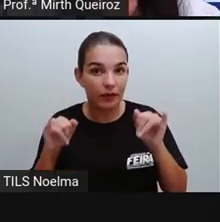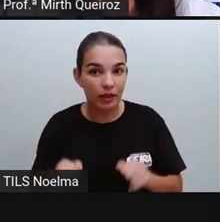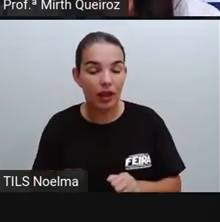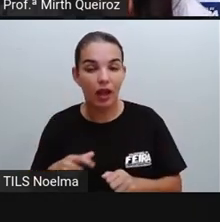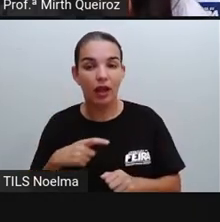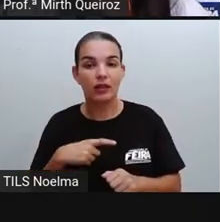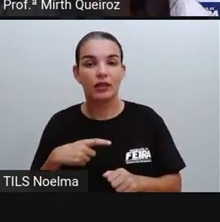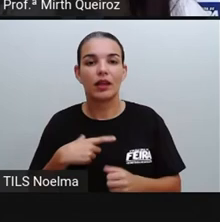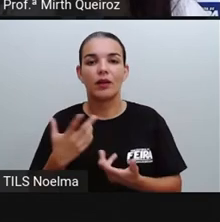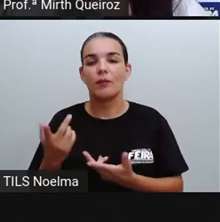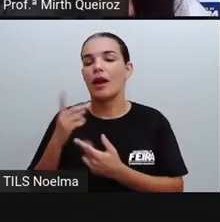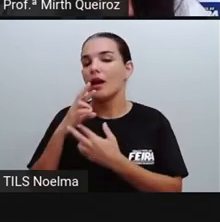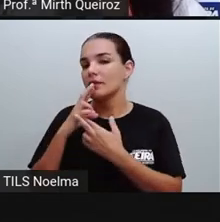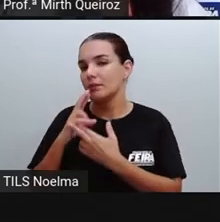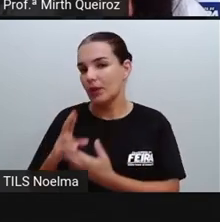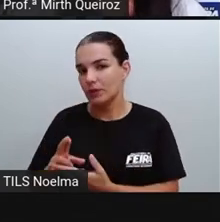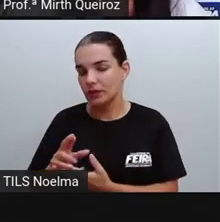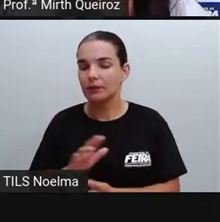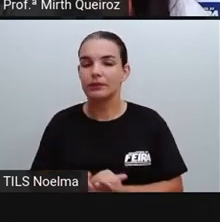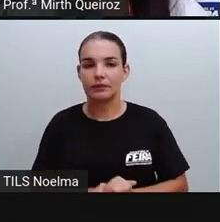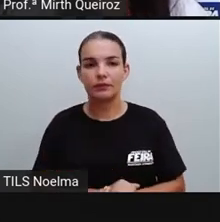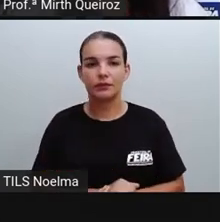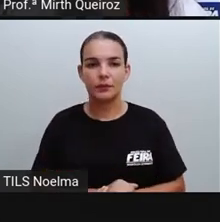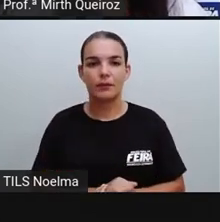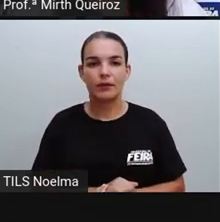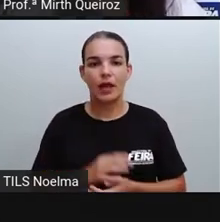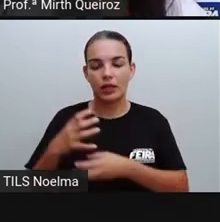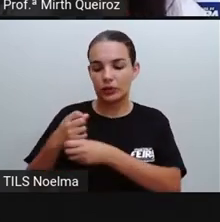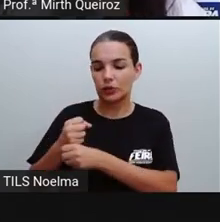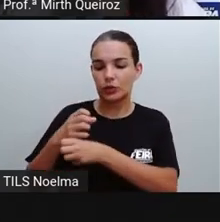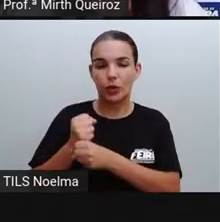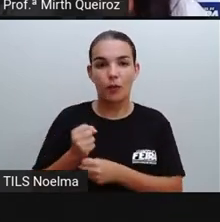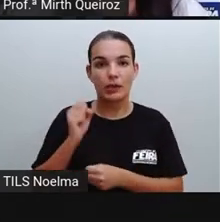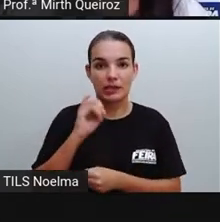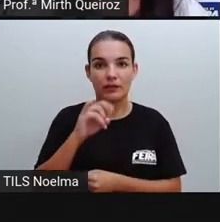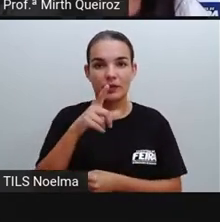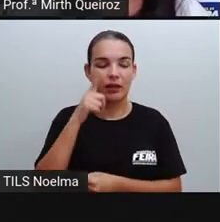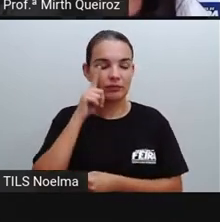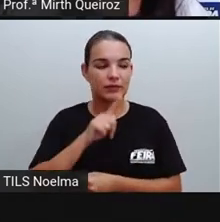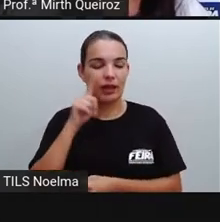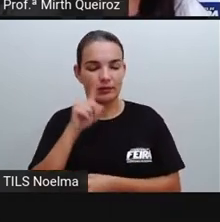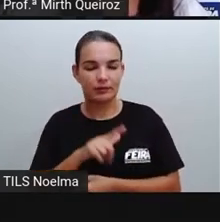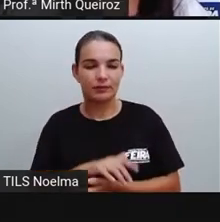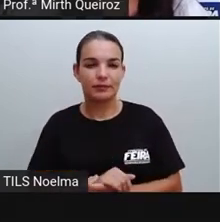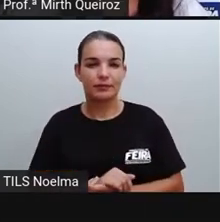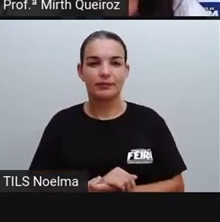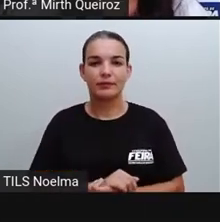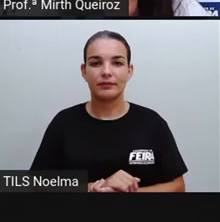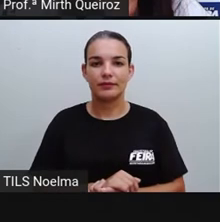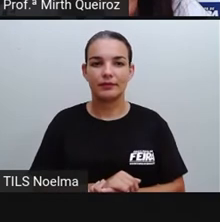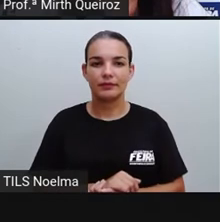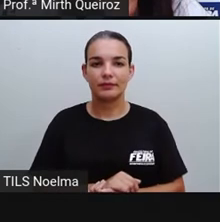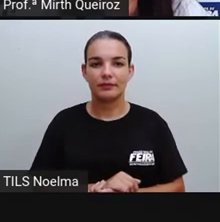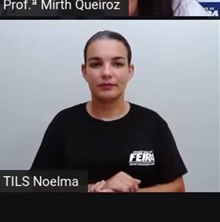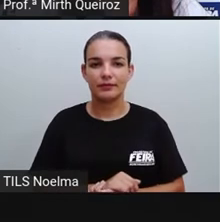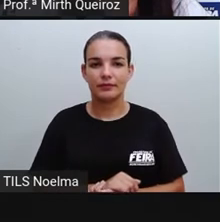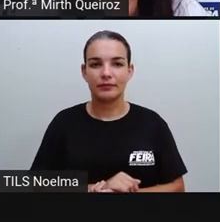vocês têm uma resposta, né? A quantidade de acertos, é o quiz interativo.